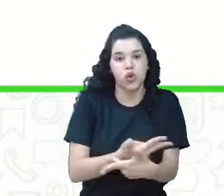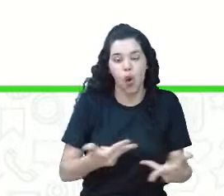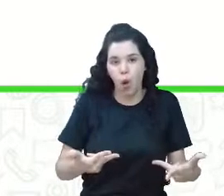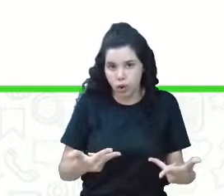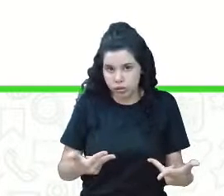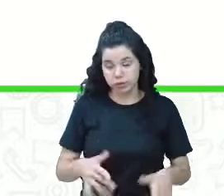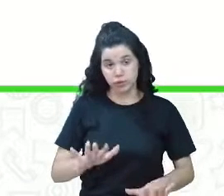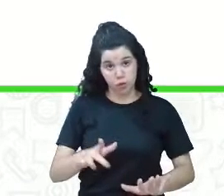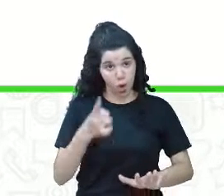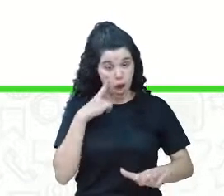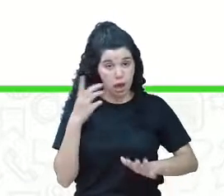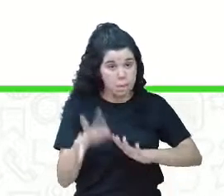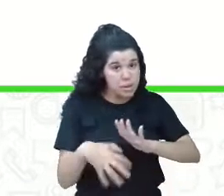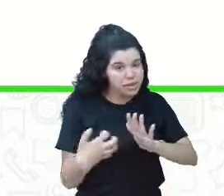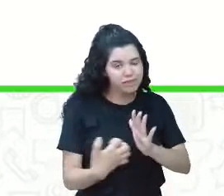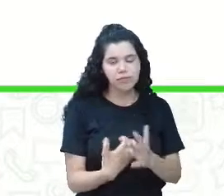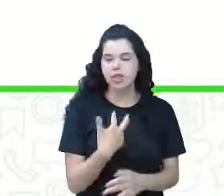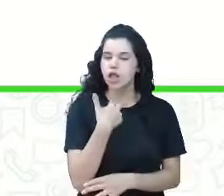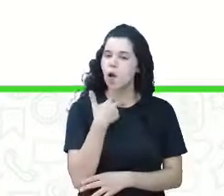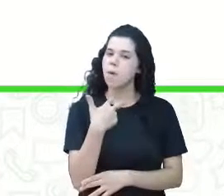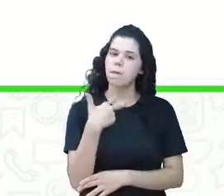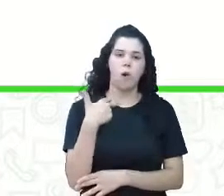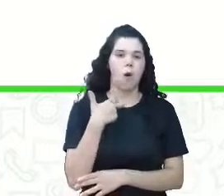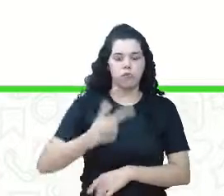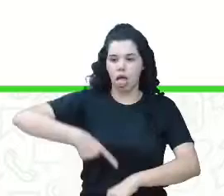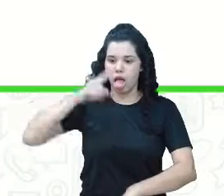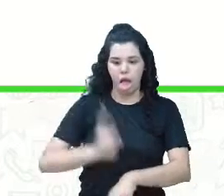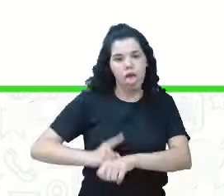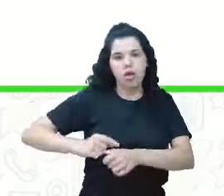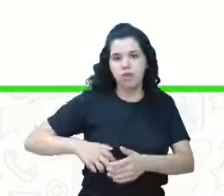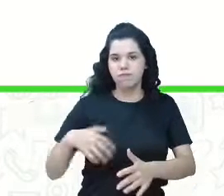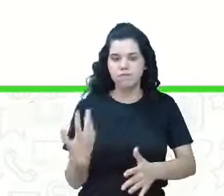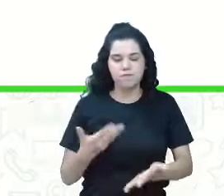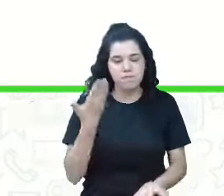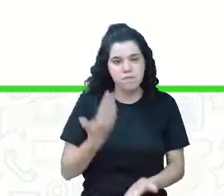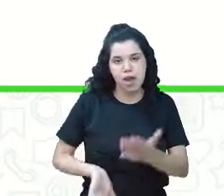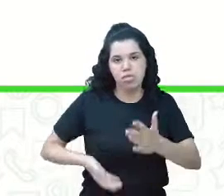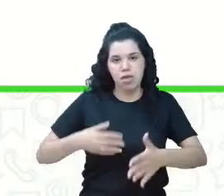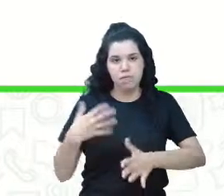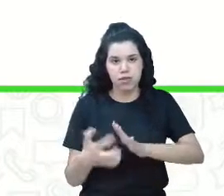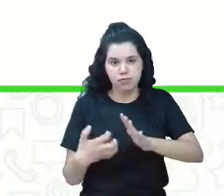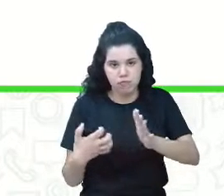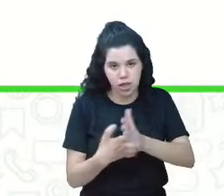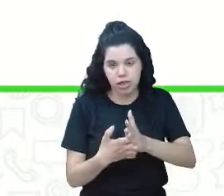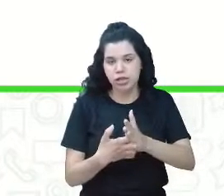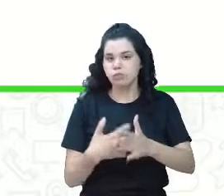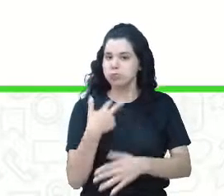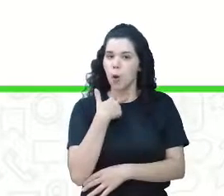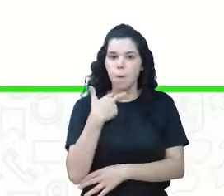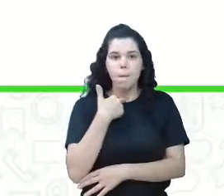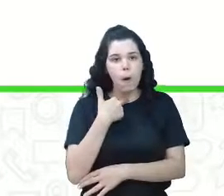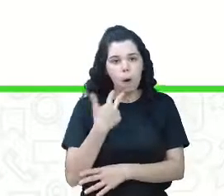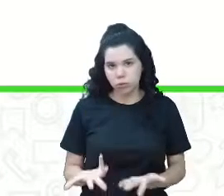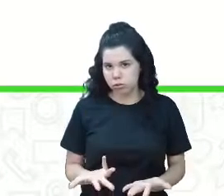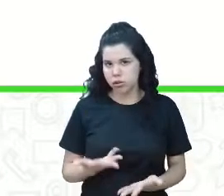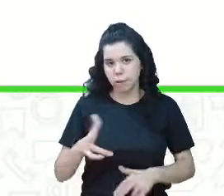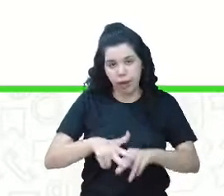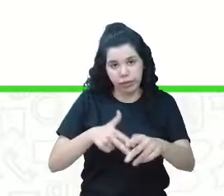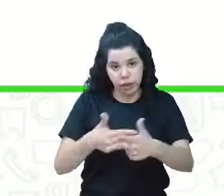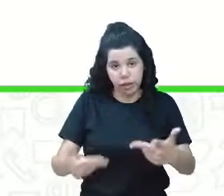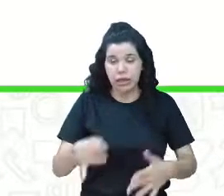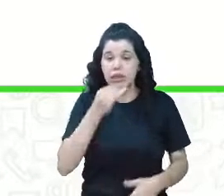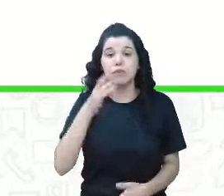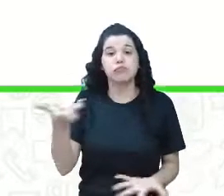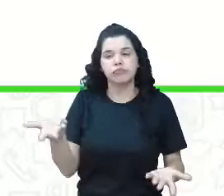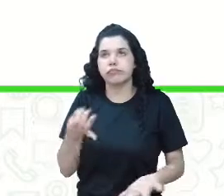Numa empresa, não pode faltar nenhum tipo de produto. Nós tivemos uma questão até mesmo com as nossas